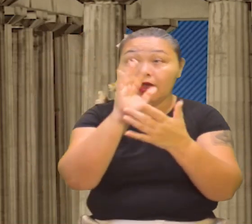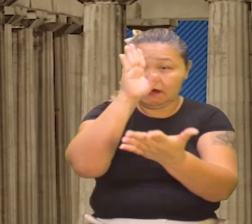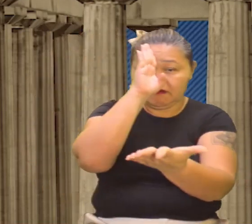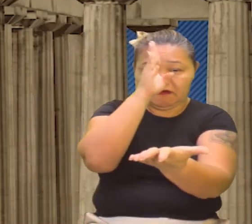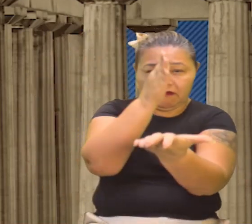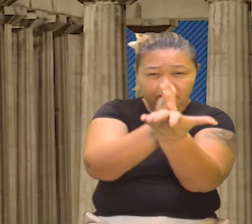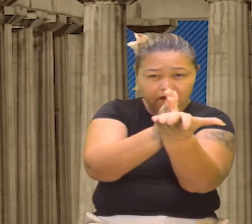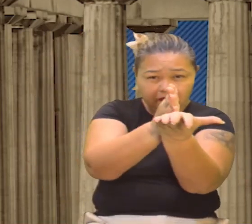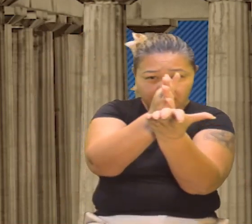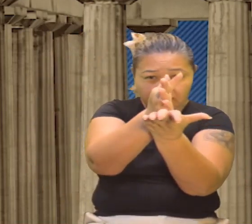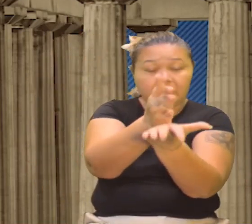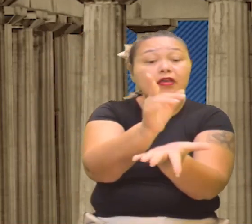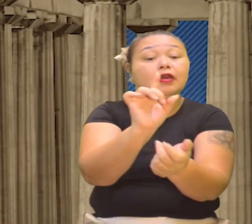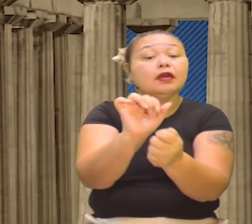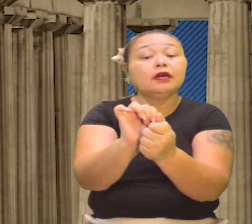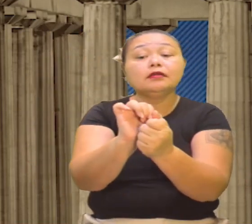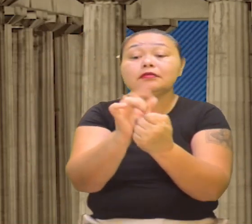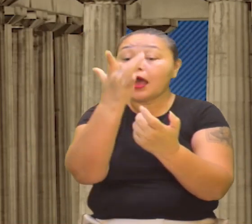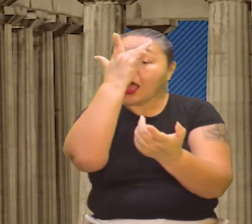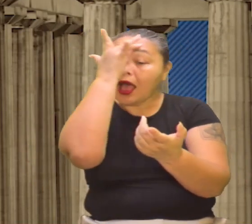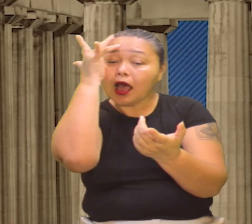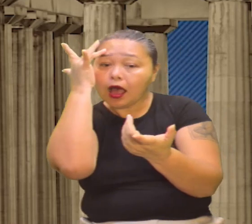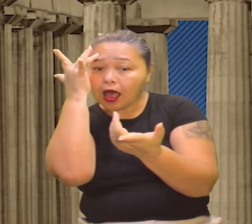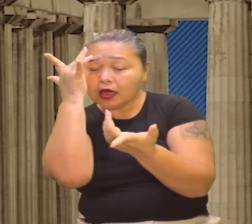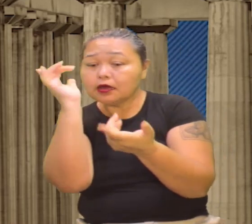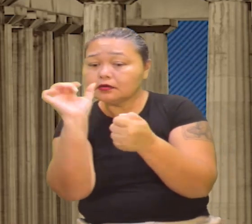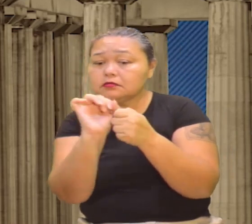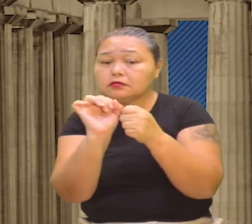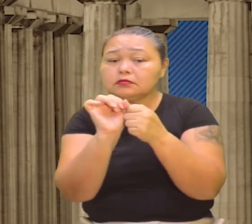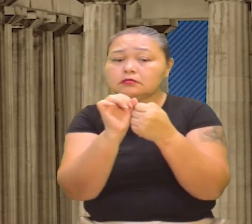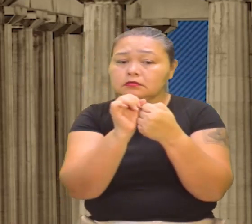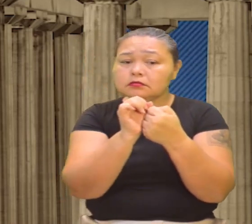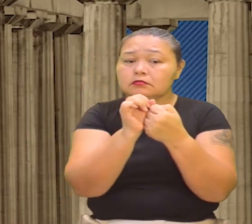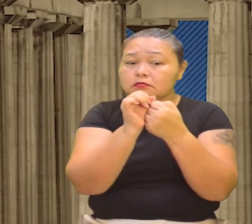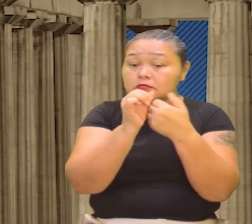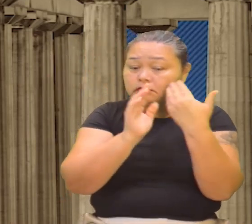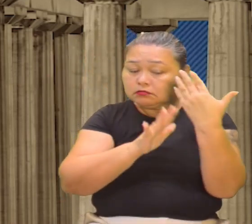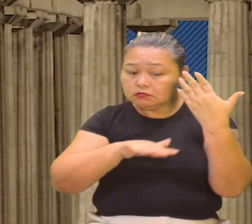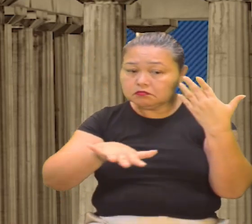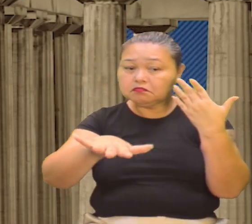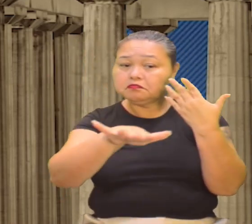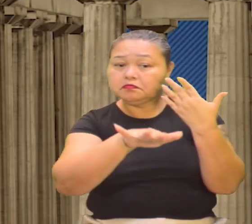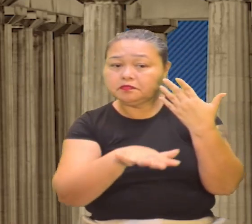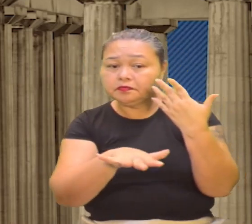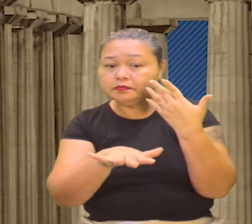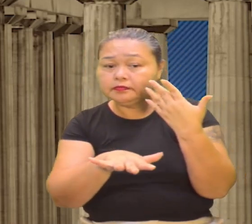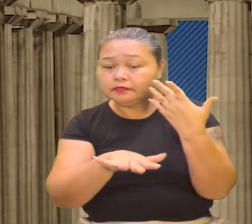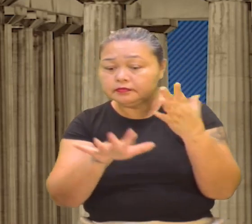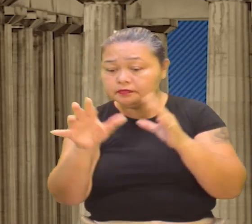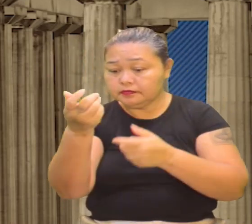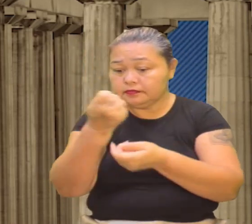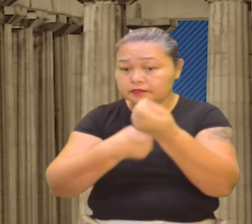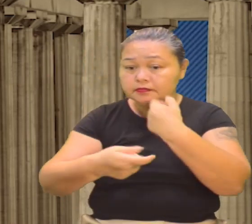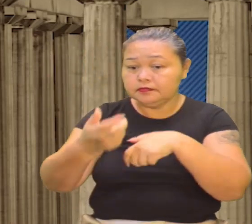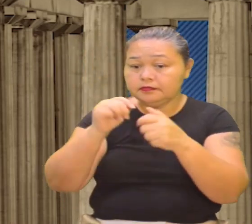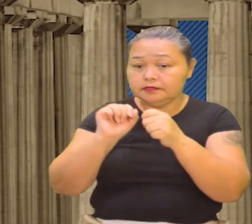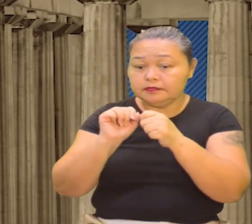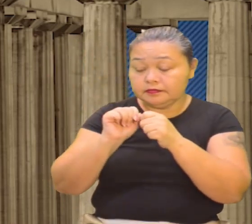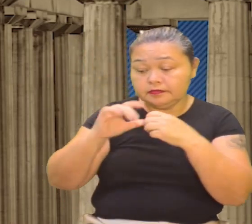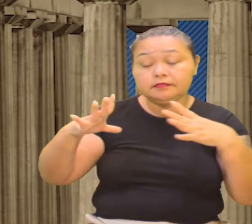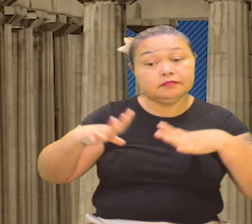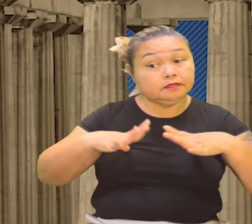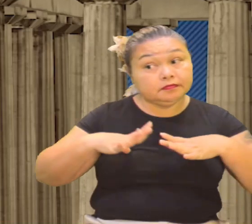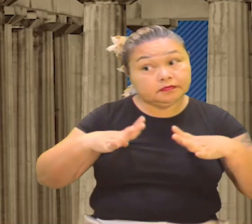fé. Então, as pessoas eram movidas, carregadas para o meio da administração da